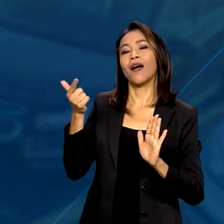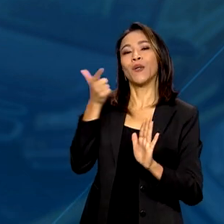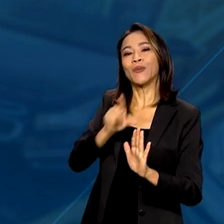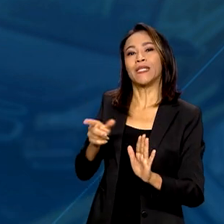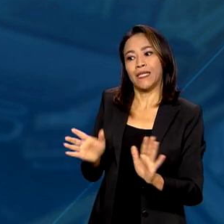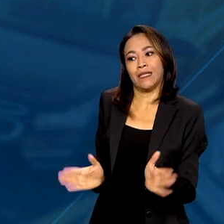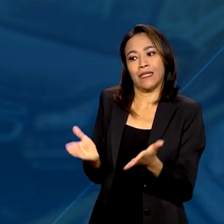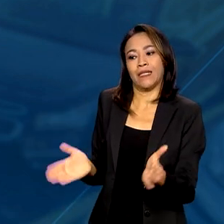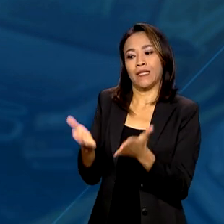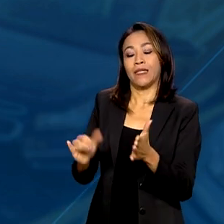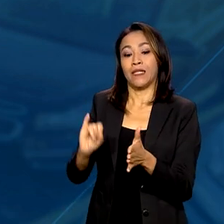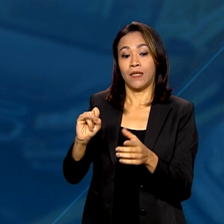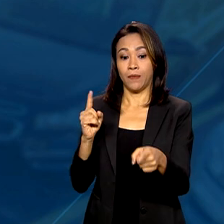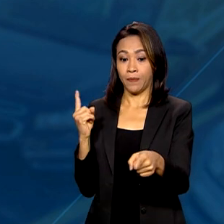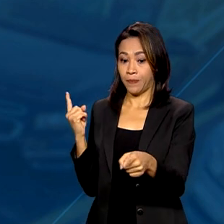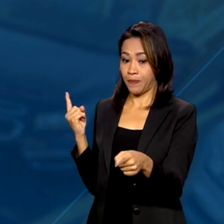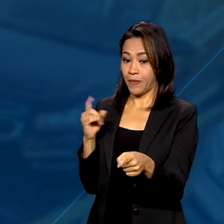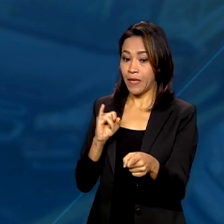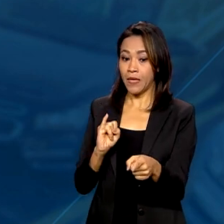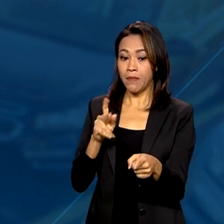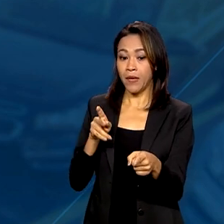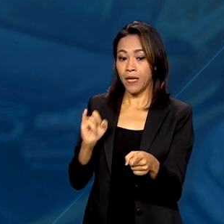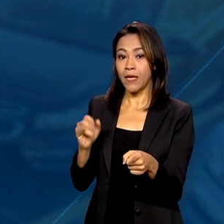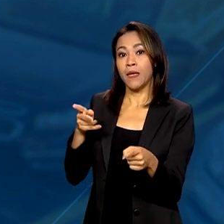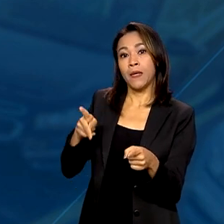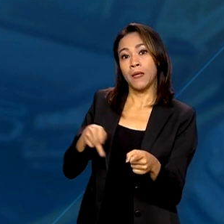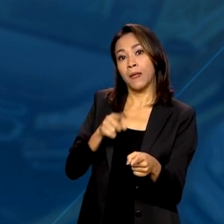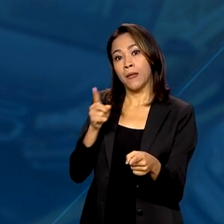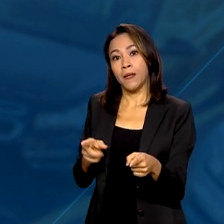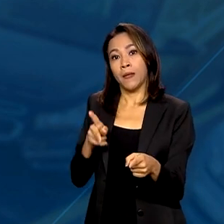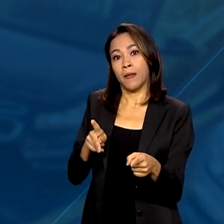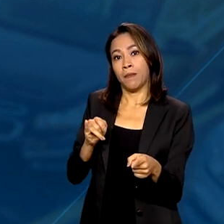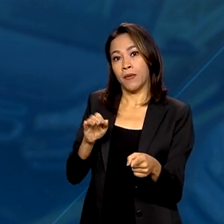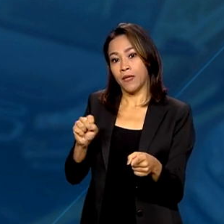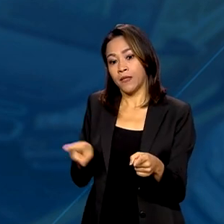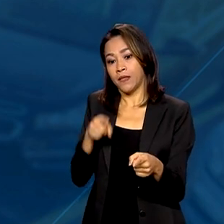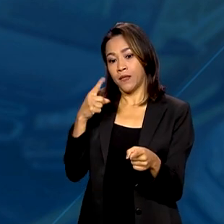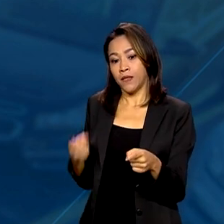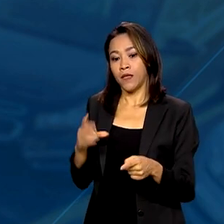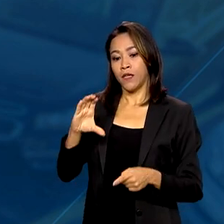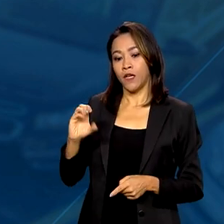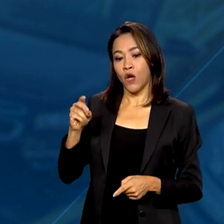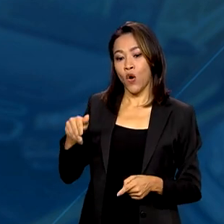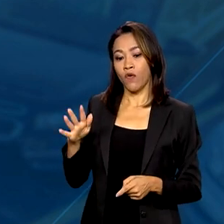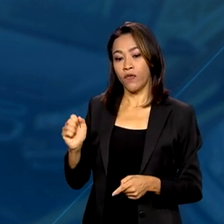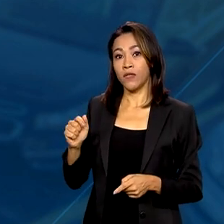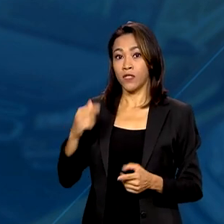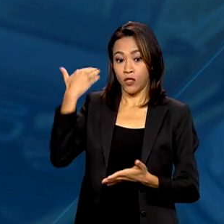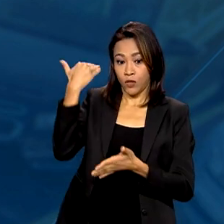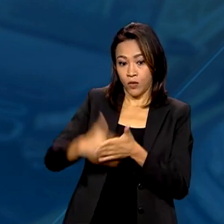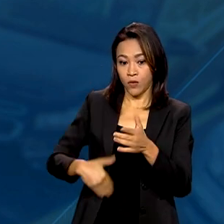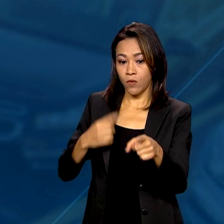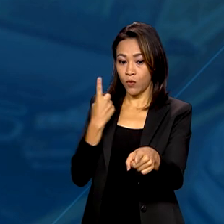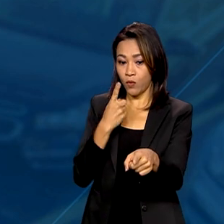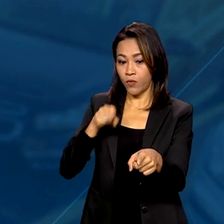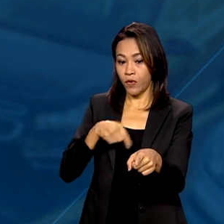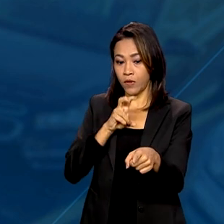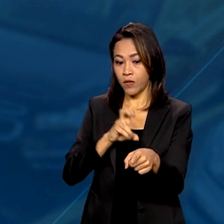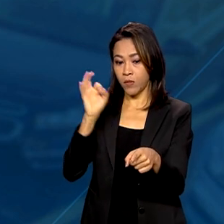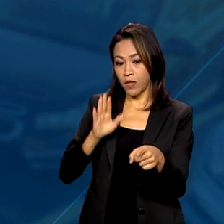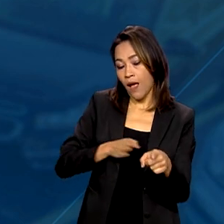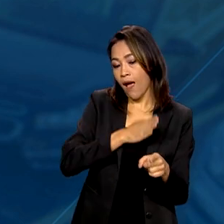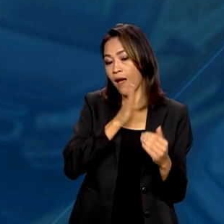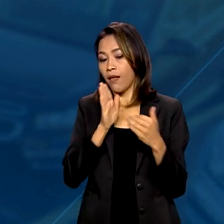fiscais em IPI, PIS e COFINS, com descontos que variam entre 1,5% e 10